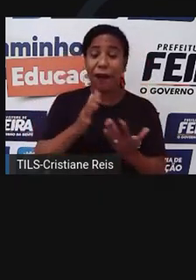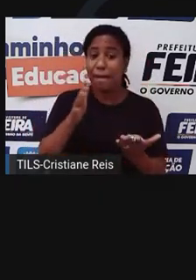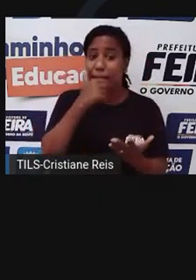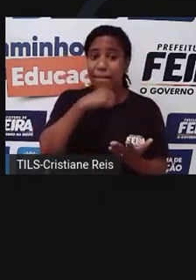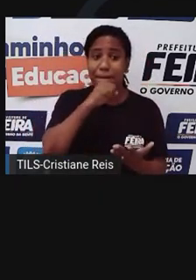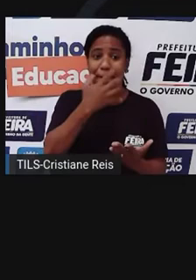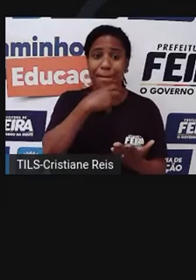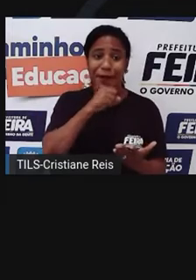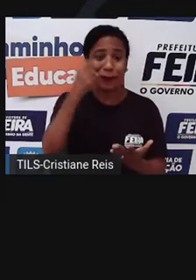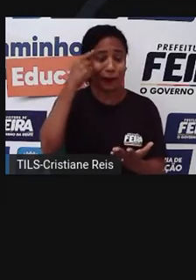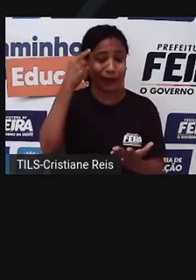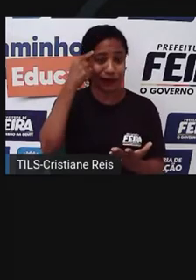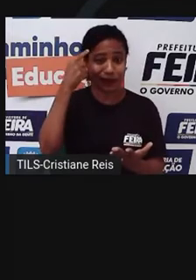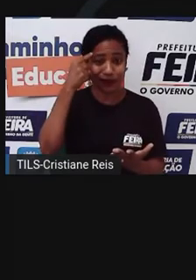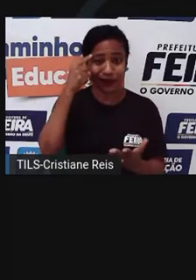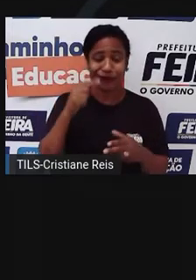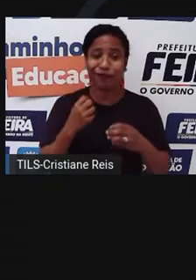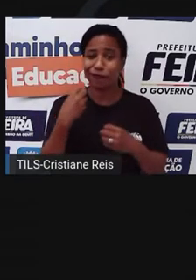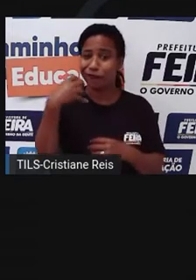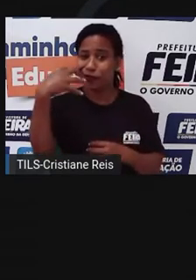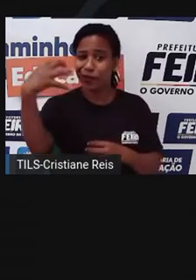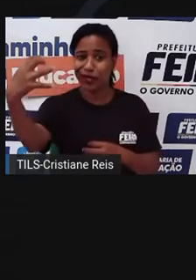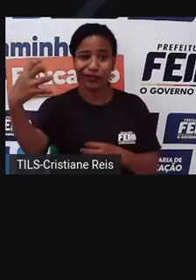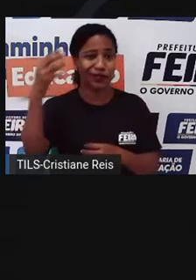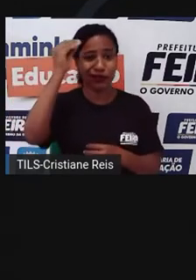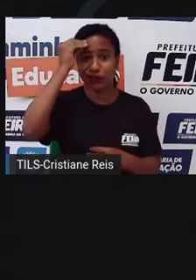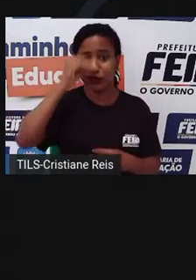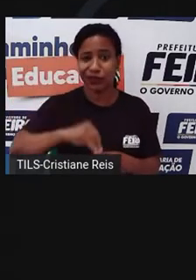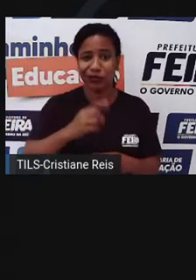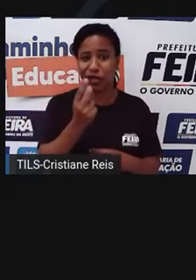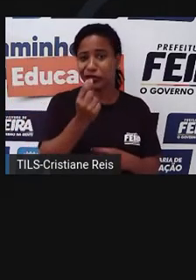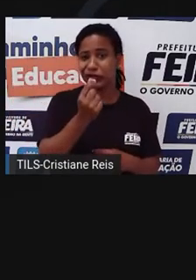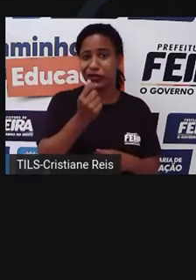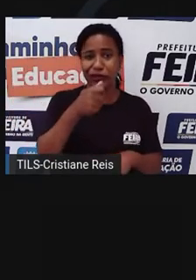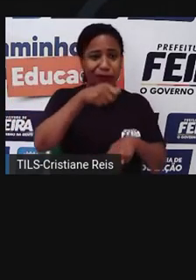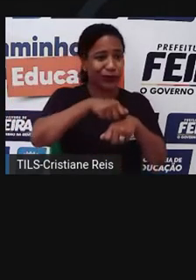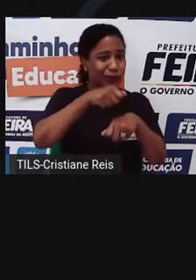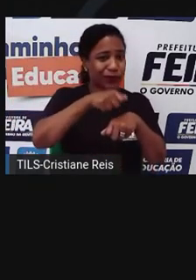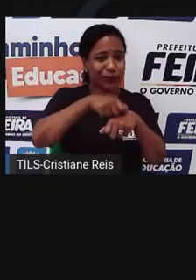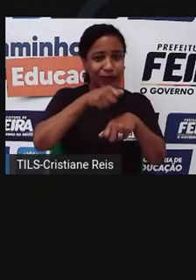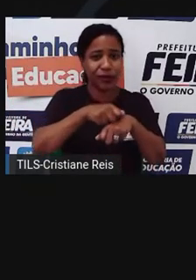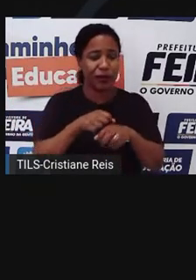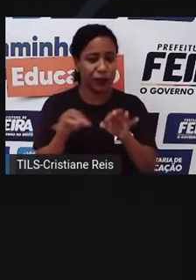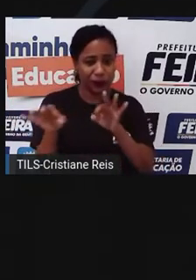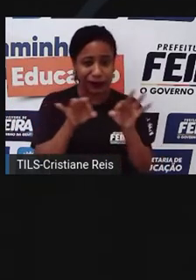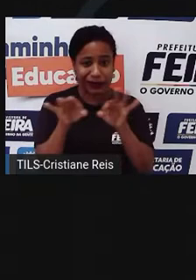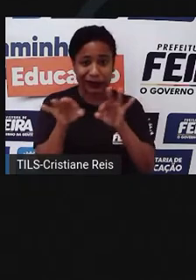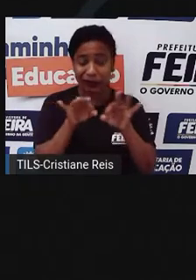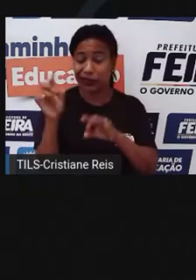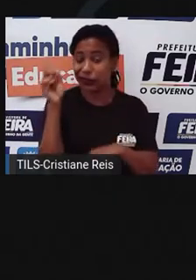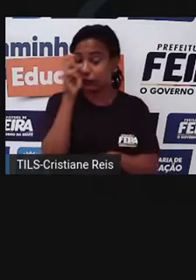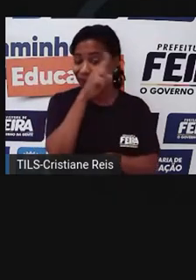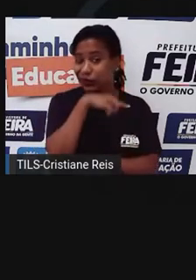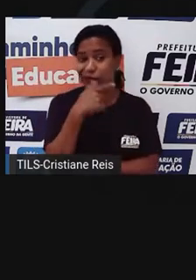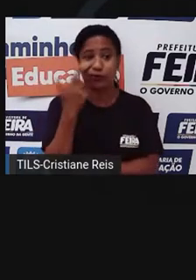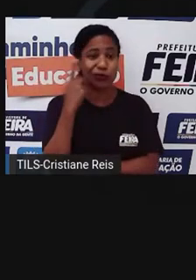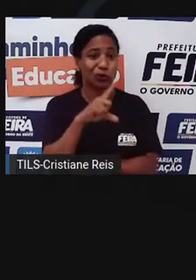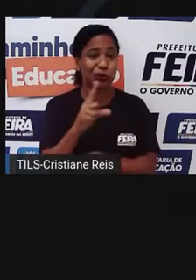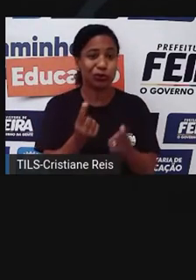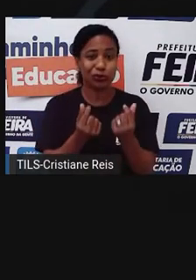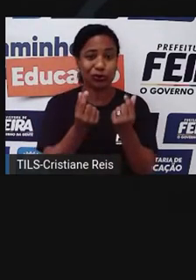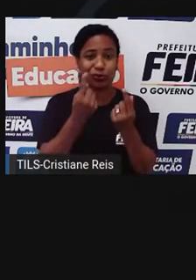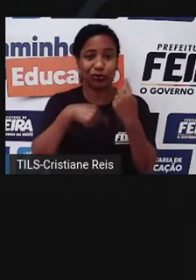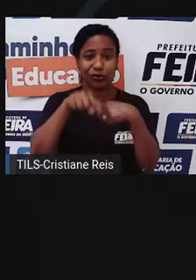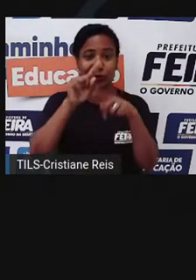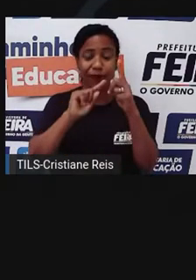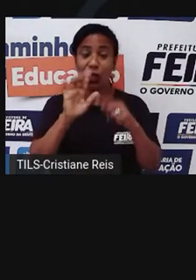desistir da nossa viagem. Acho que é por causa do dinheiro. Tô tentando bolar algum plano pra ajudar, mas tá difícil. Ó, meu primo é o cara em